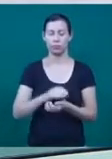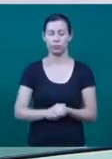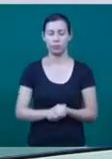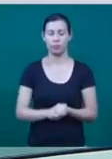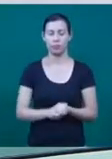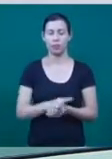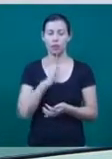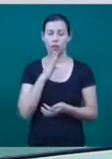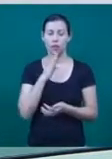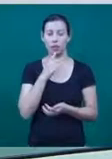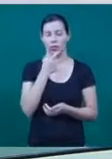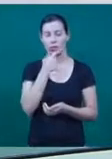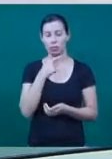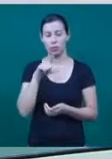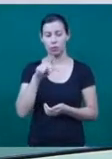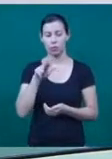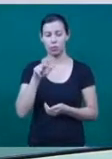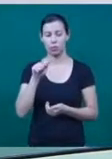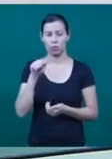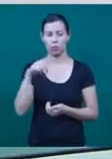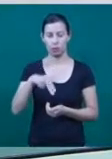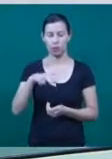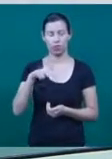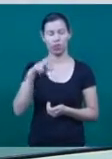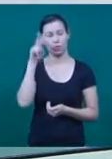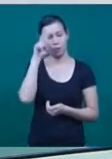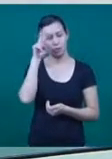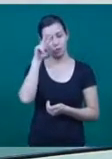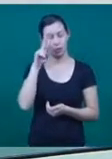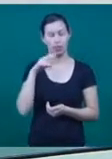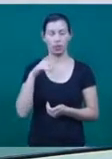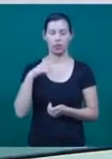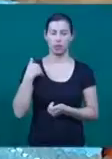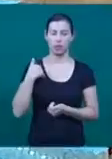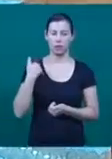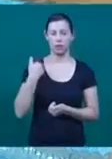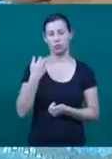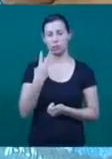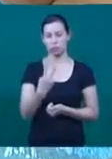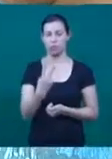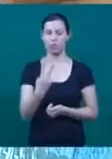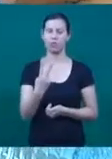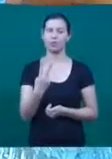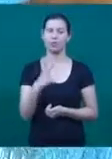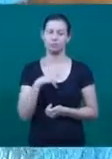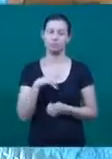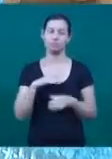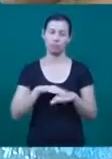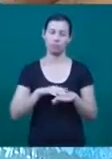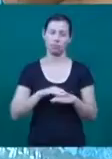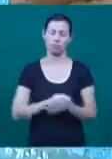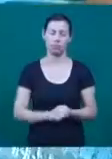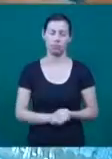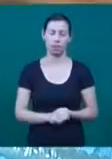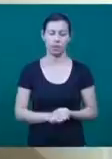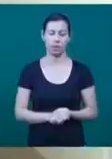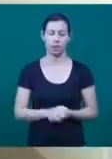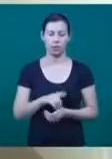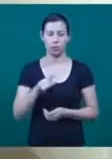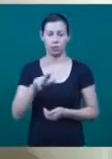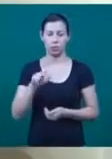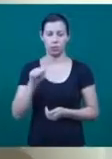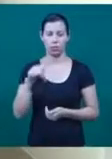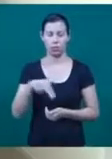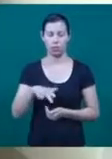Há dois anos, o pequeno convívio com a hipotonia. A rotina da família teve que mudar. Luan é a alegria da casa. Os